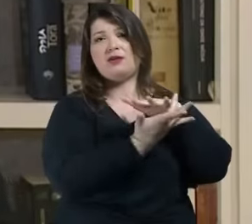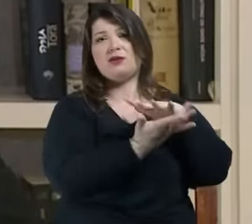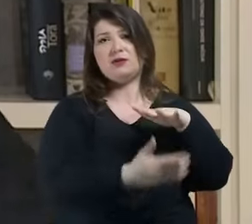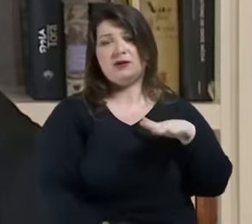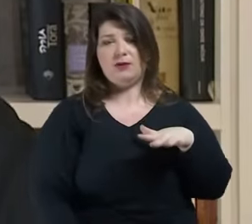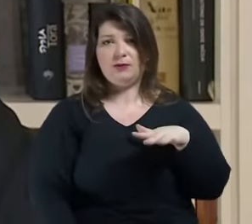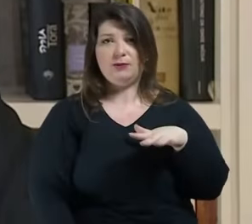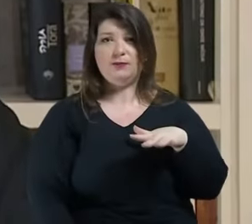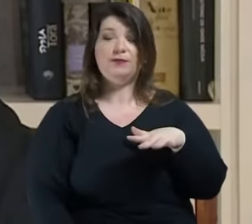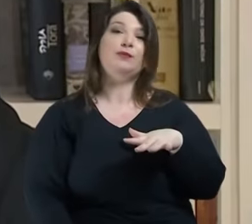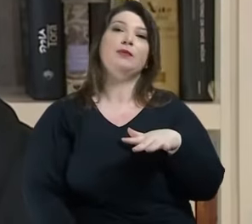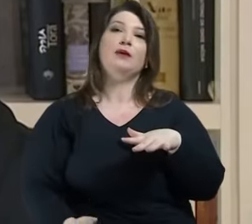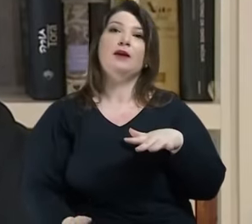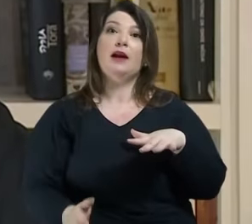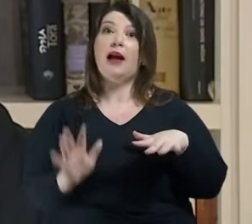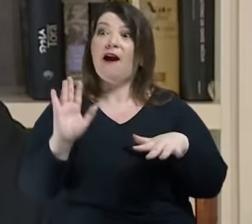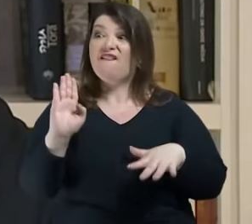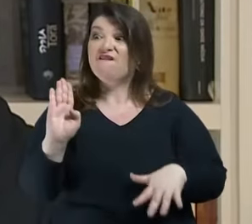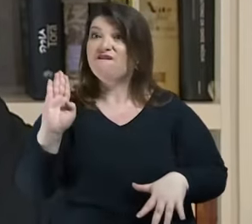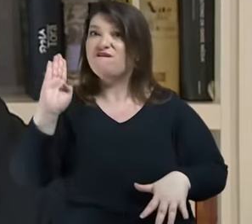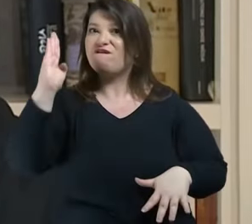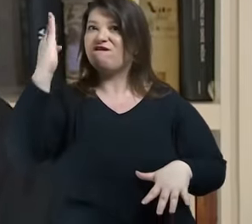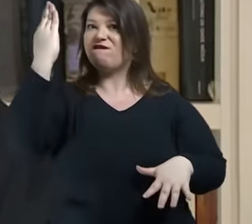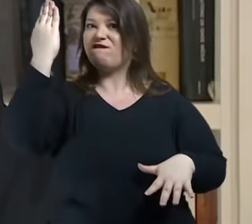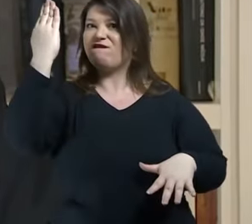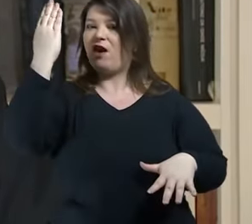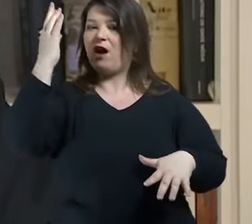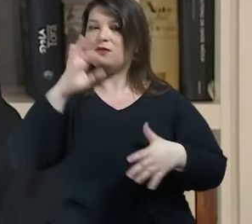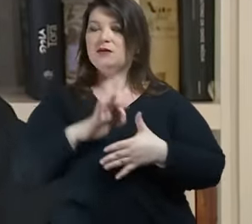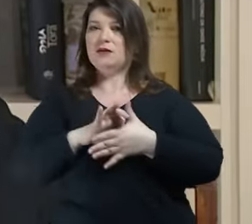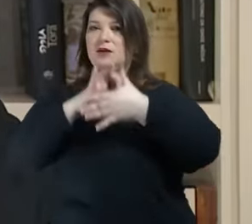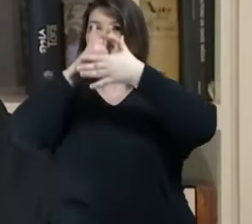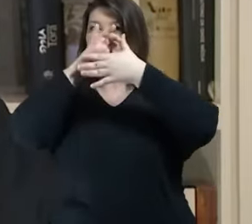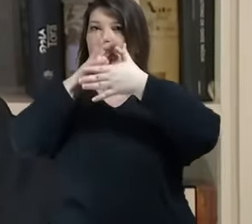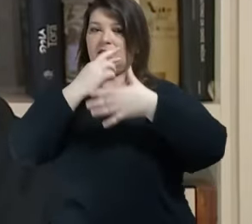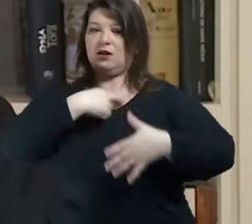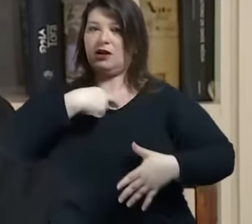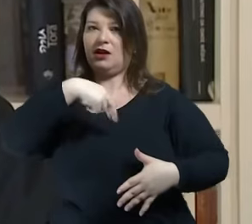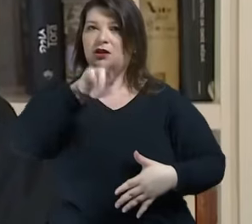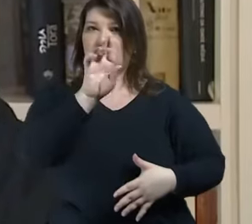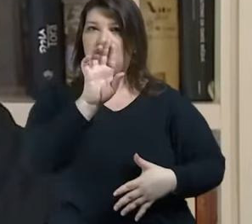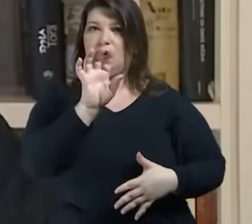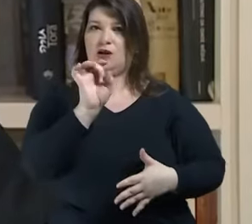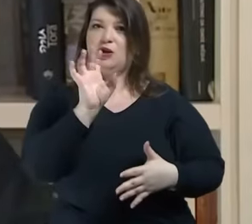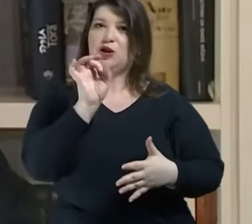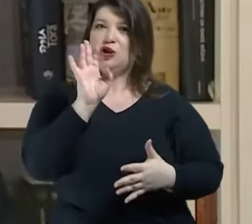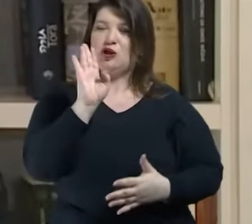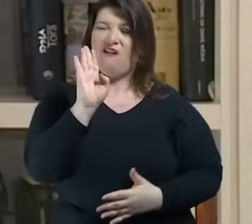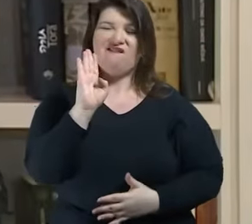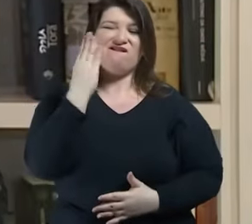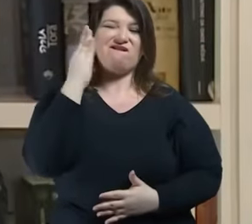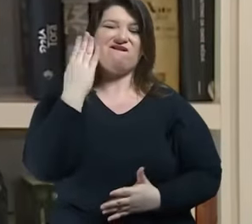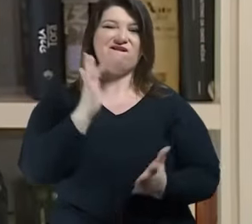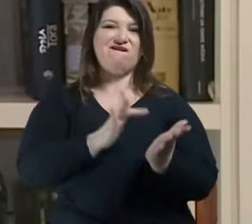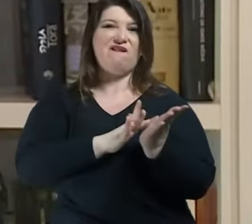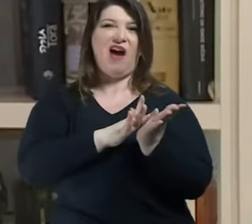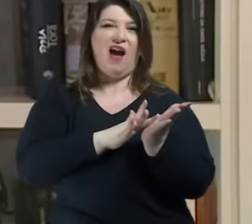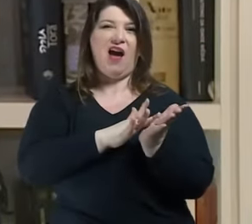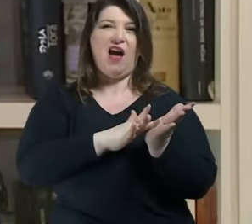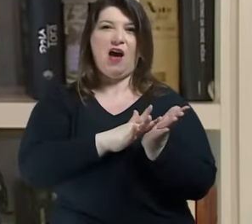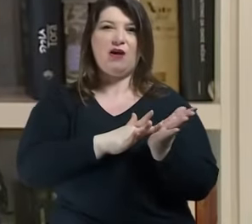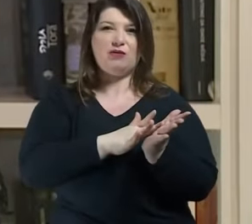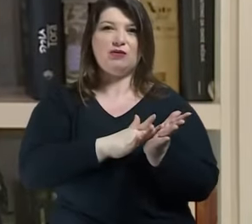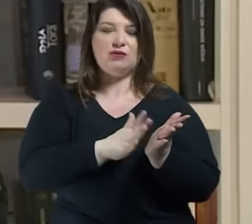ou seja a falsa liderança religiosa não é só o fingimento que Molière também representou na peça que irritou ao